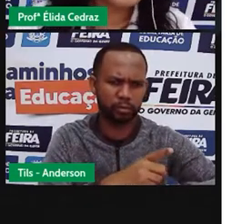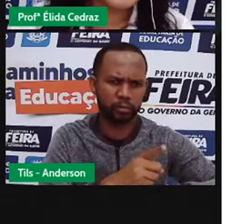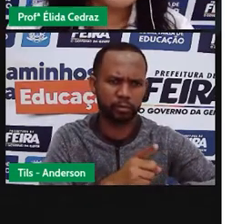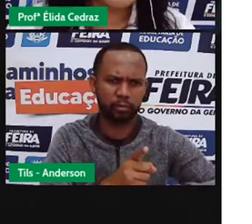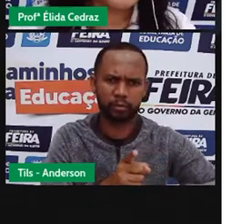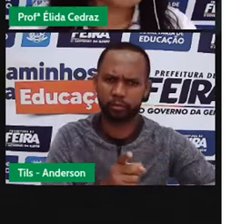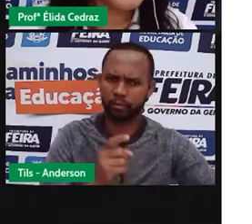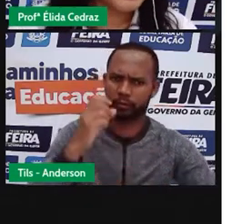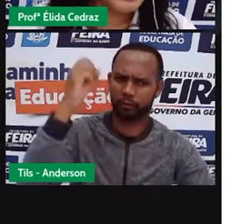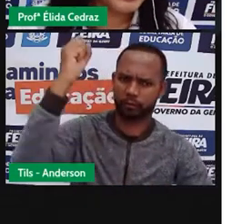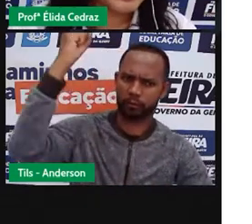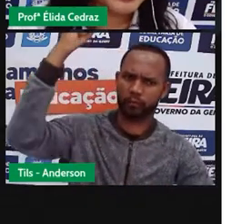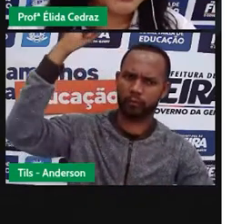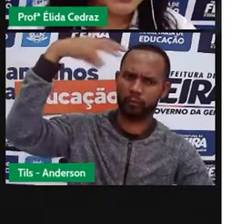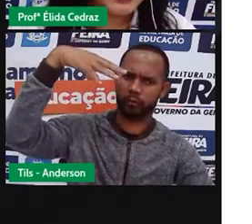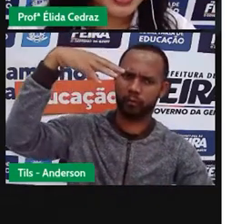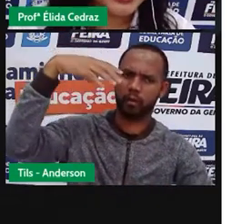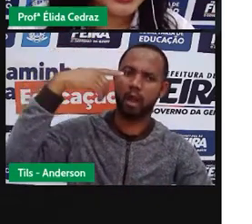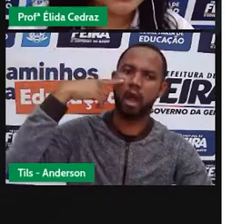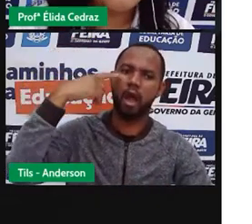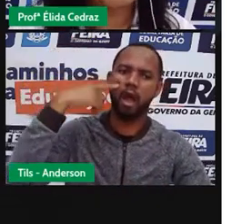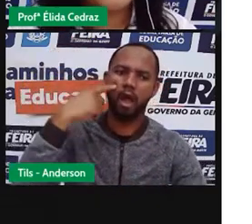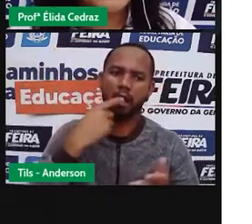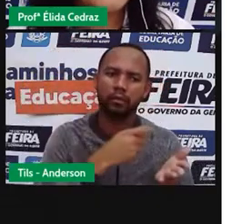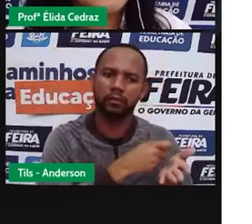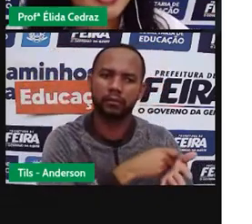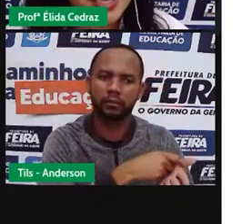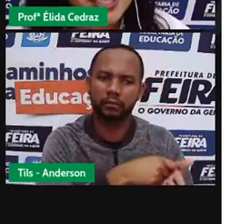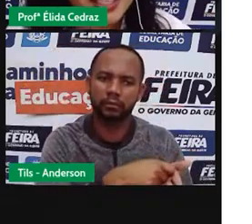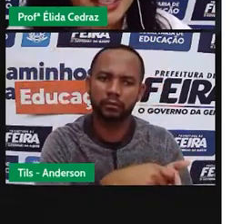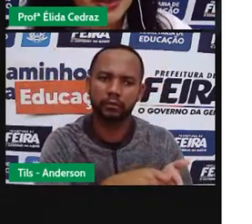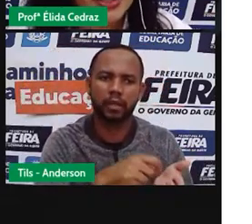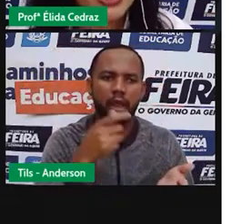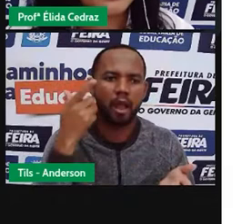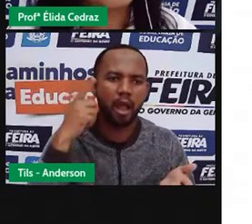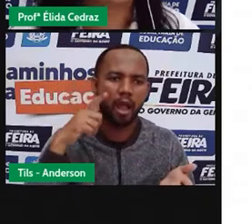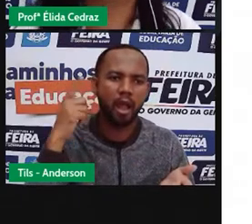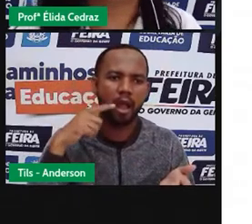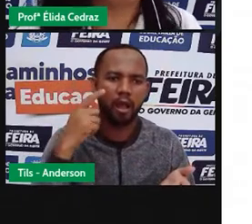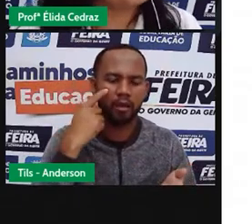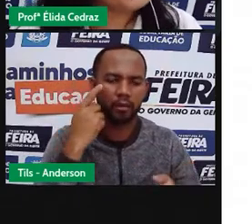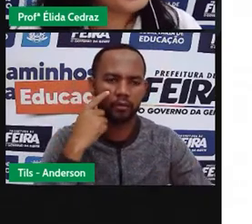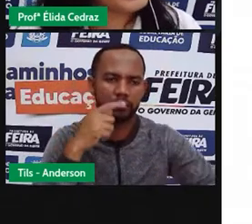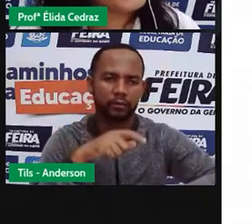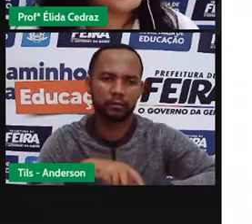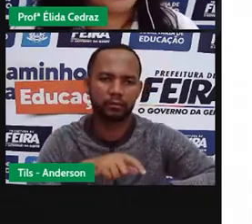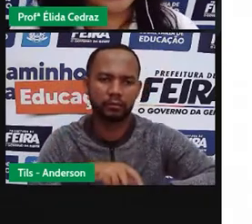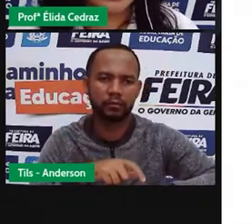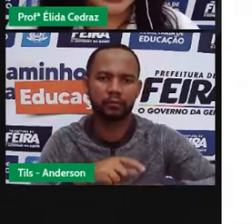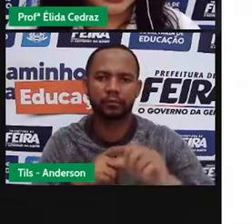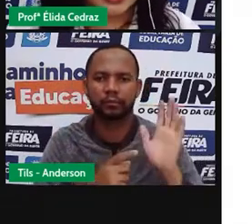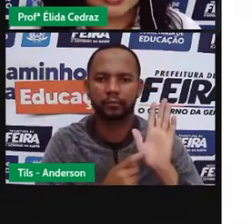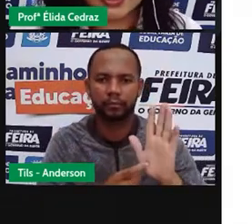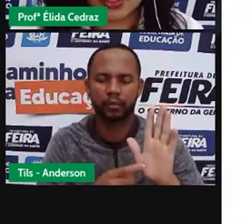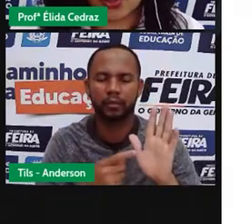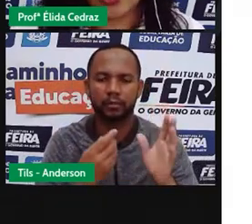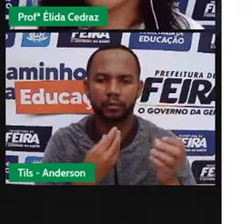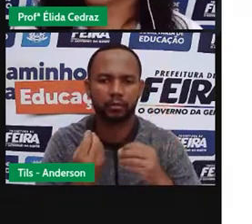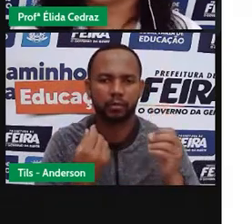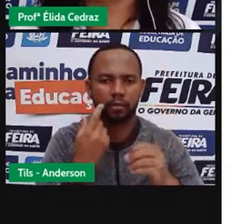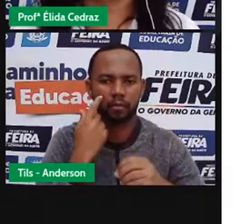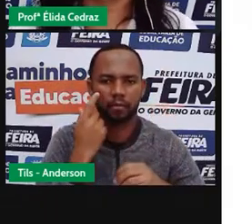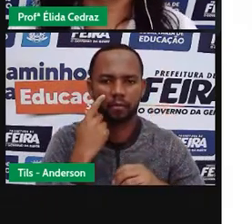começaram a marcar essa passagem. E esse relógio mostra isso. Ele